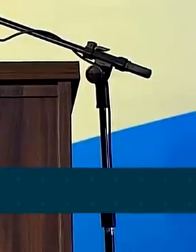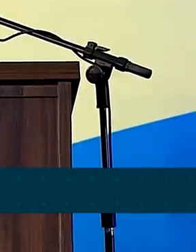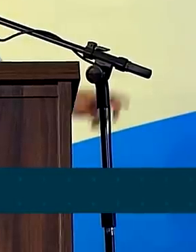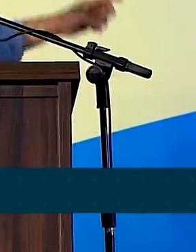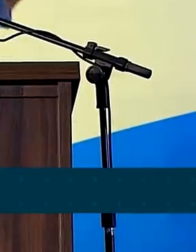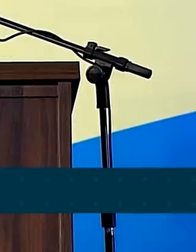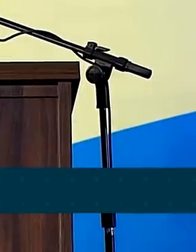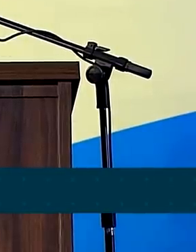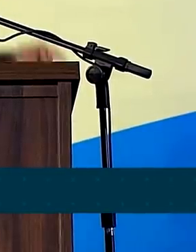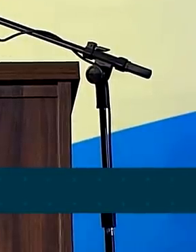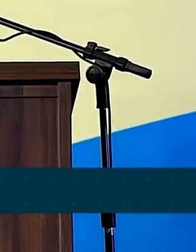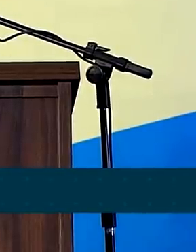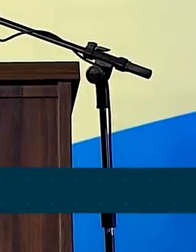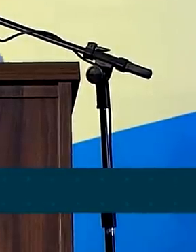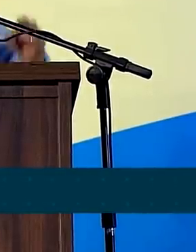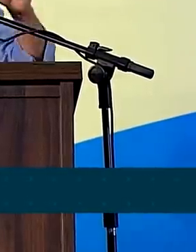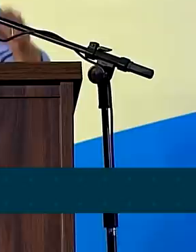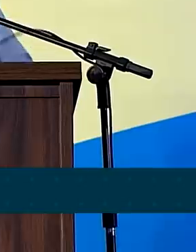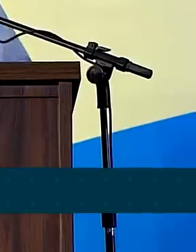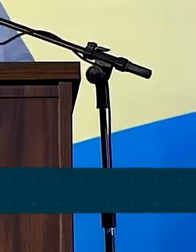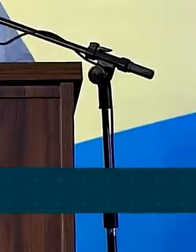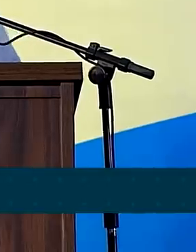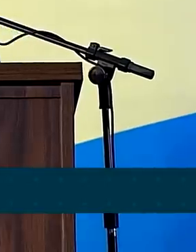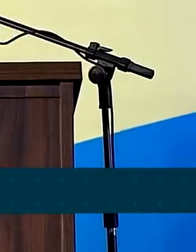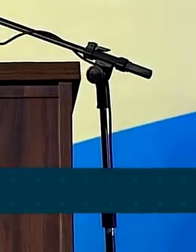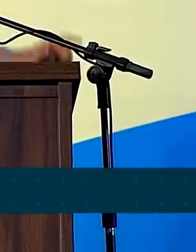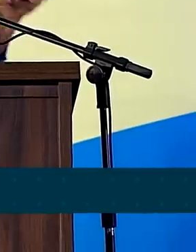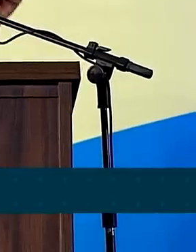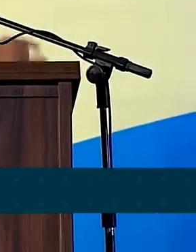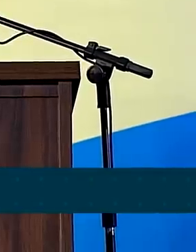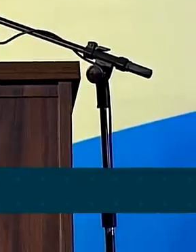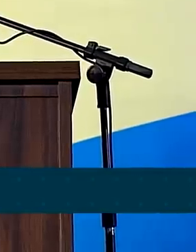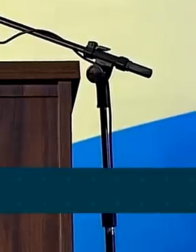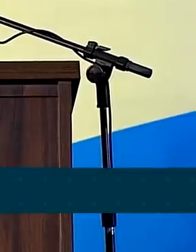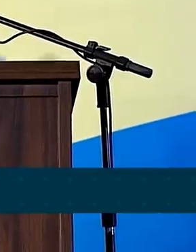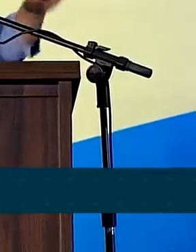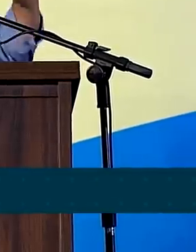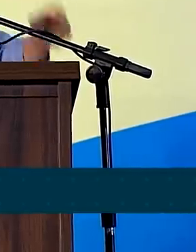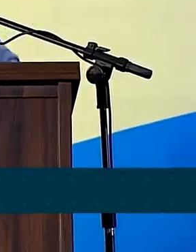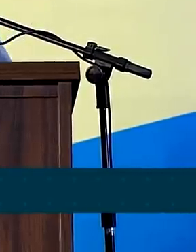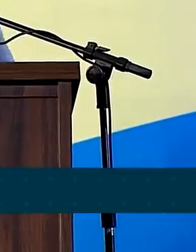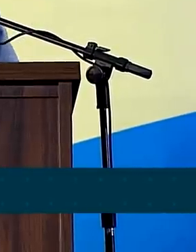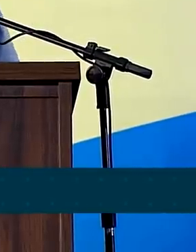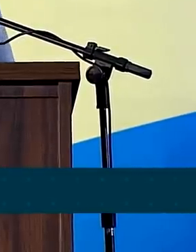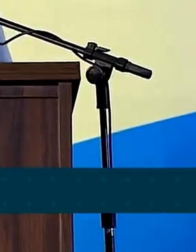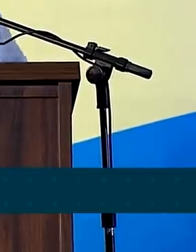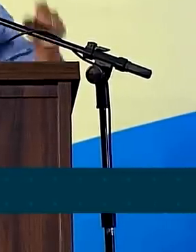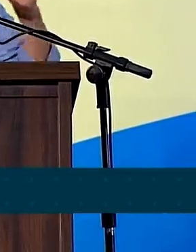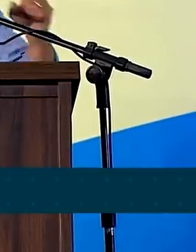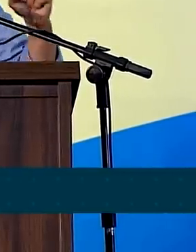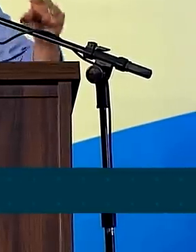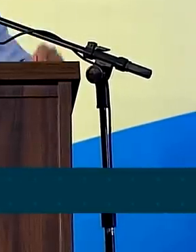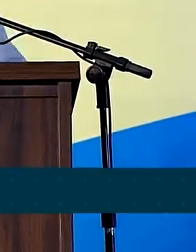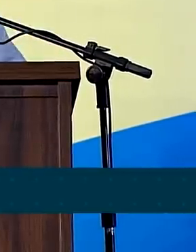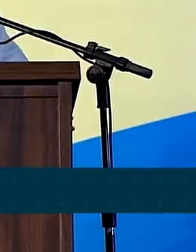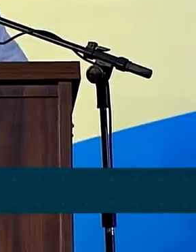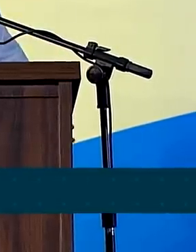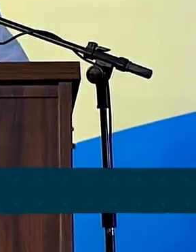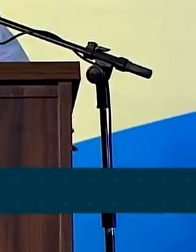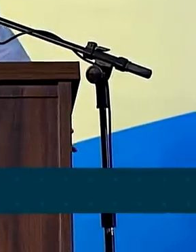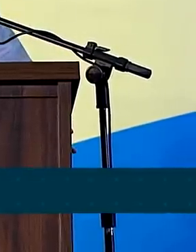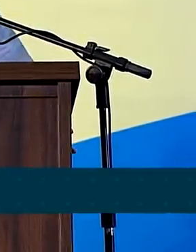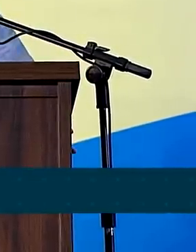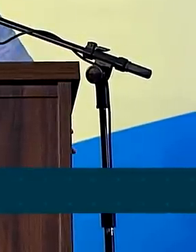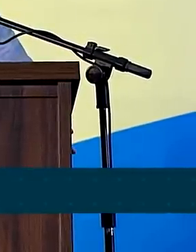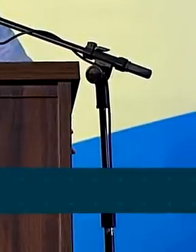diesel, uma estação com ar-condicionado, computador, com smartphone, com toda a estrutura